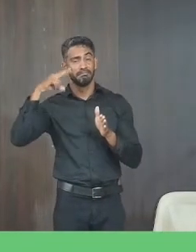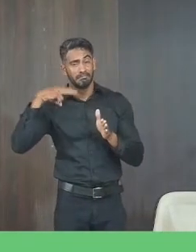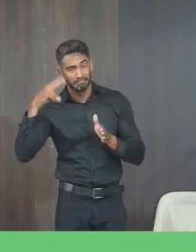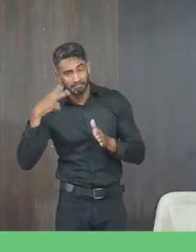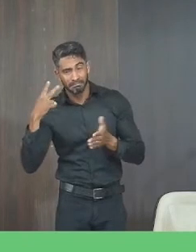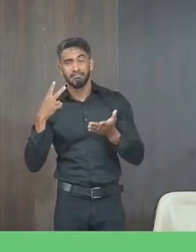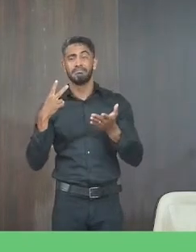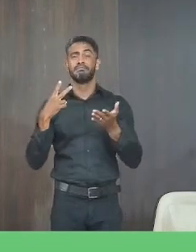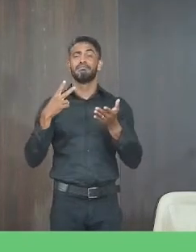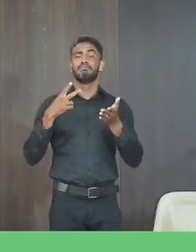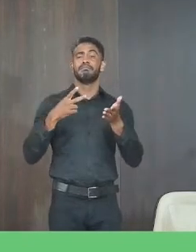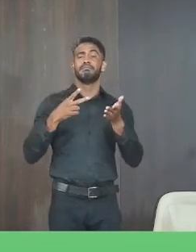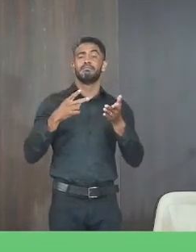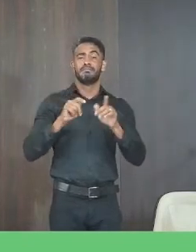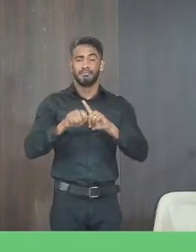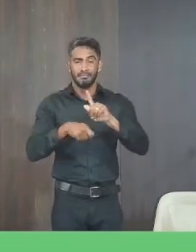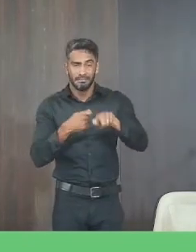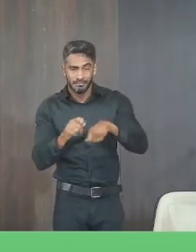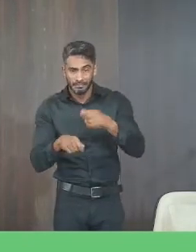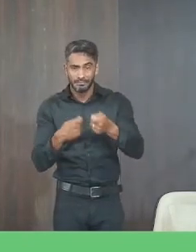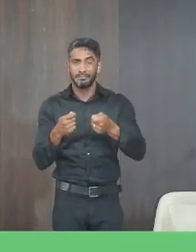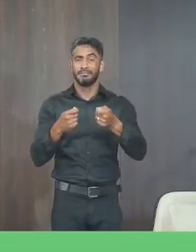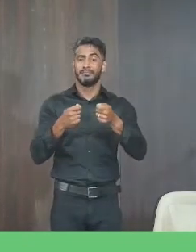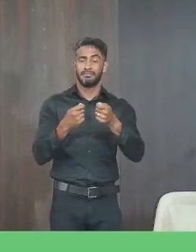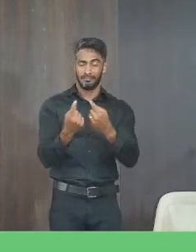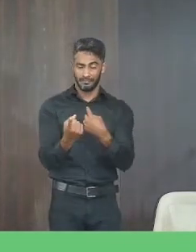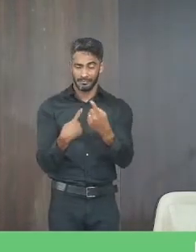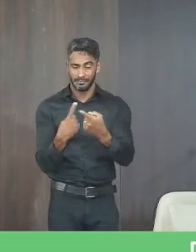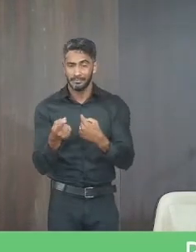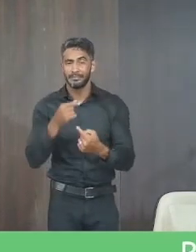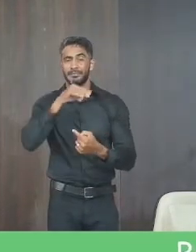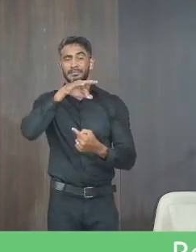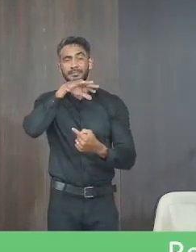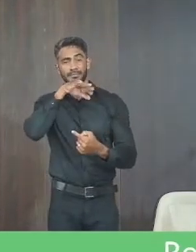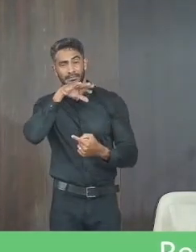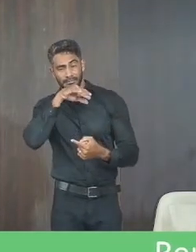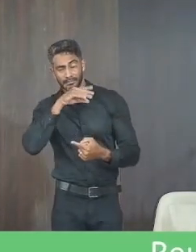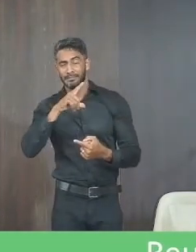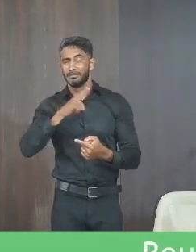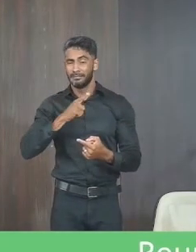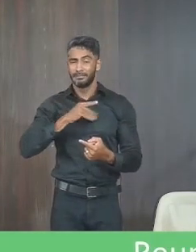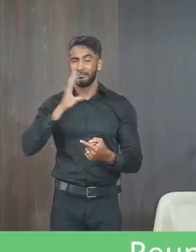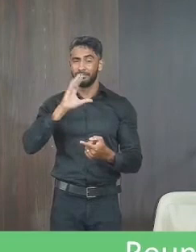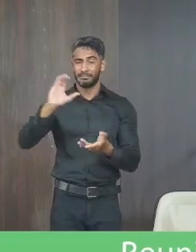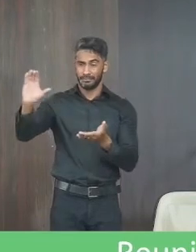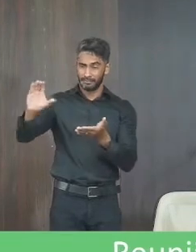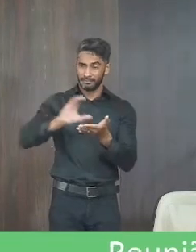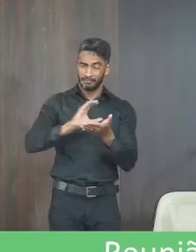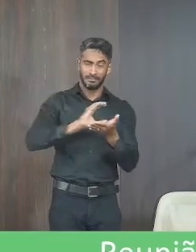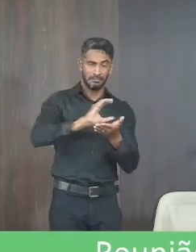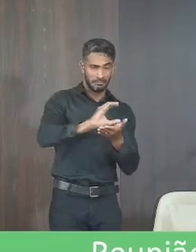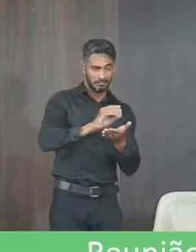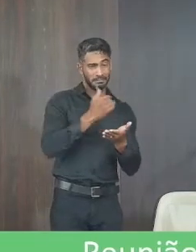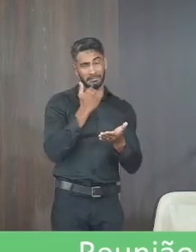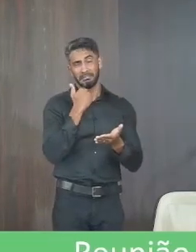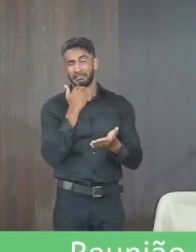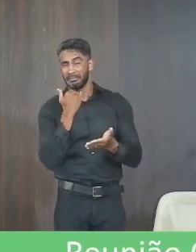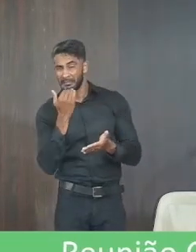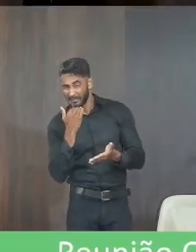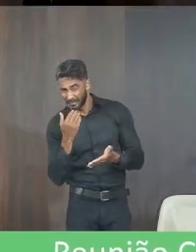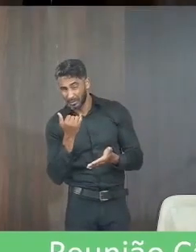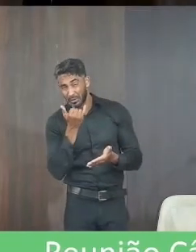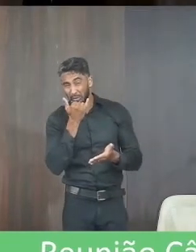questionando sobre a administração que a estrada está ruim que tem emenda já destinei não é desculpa que não tem verba